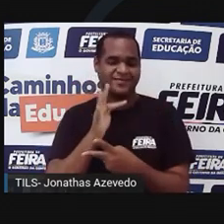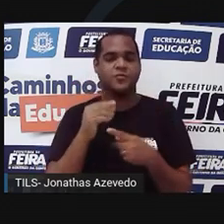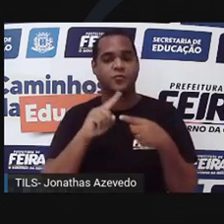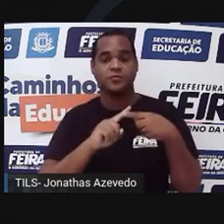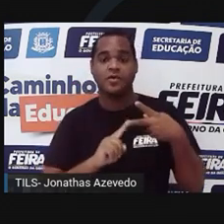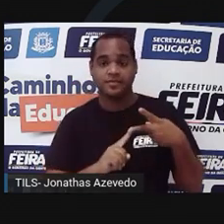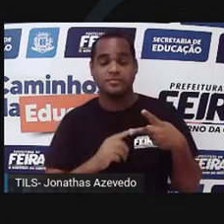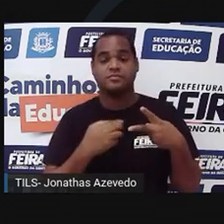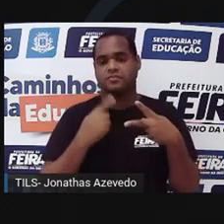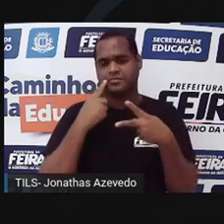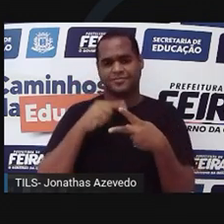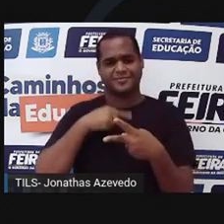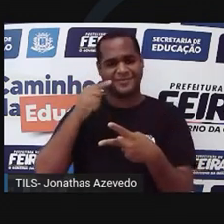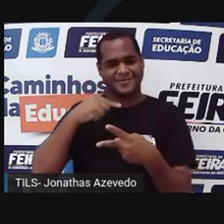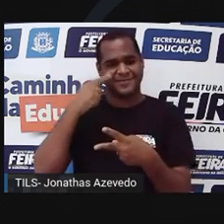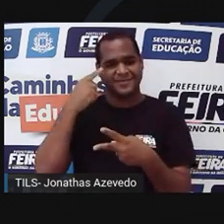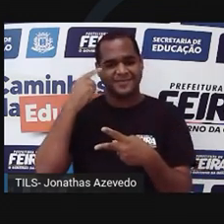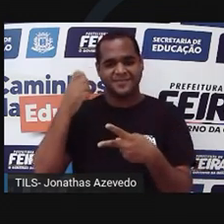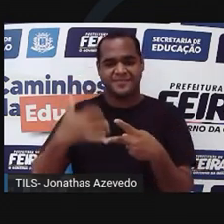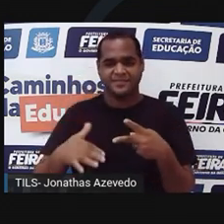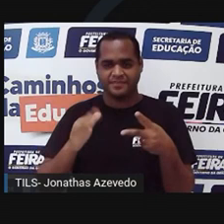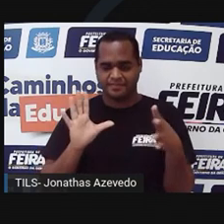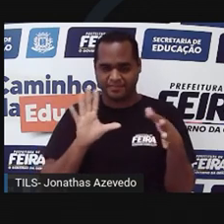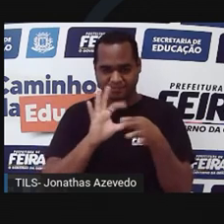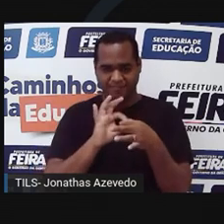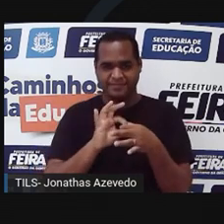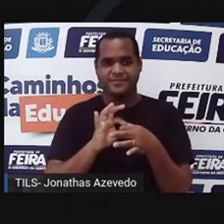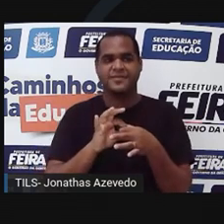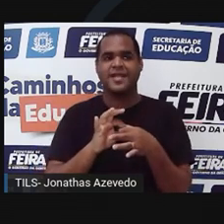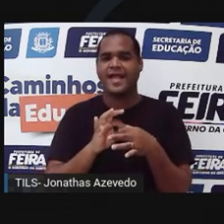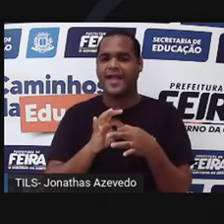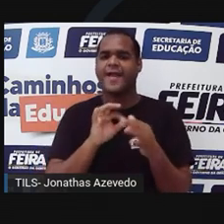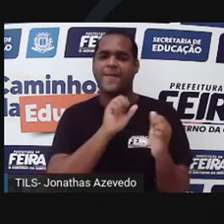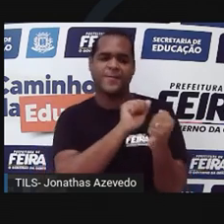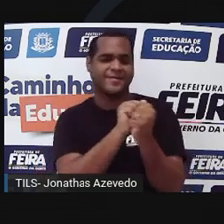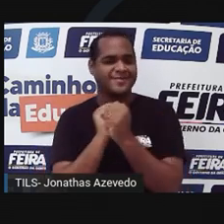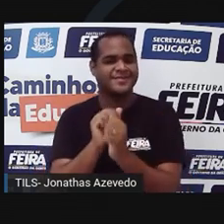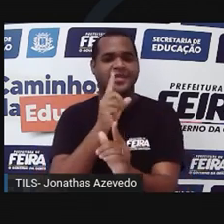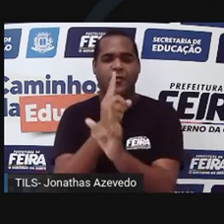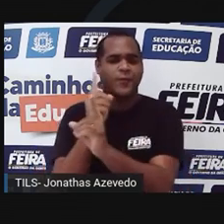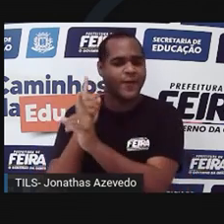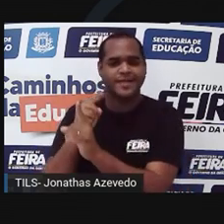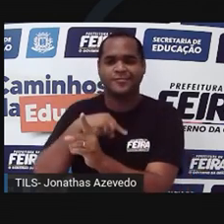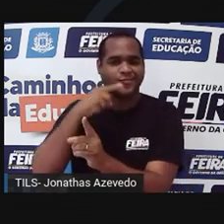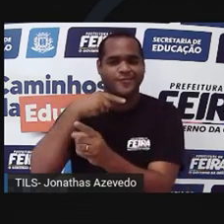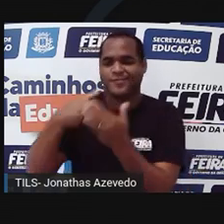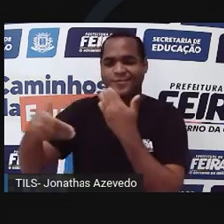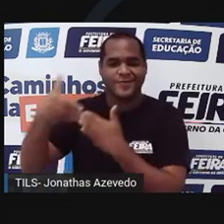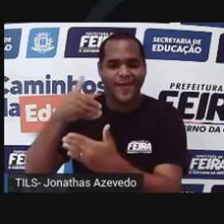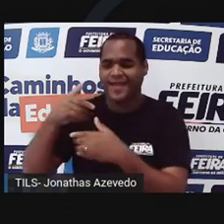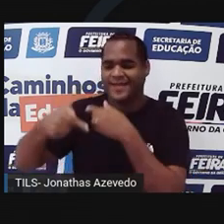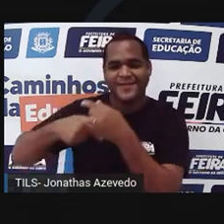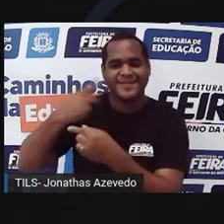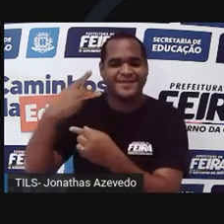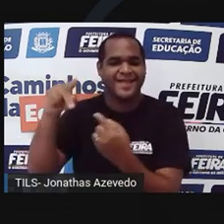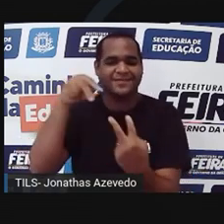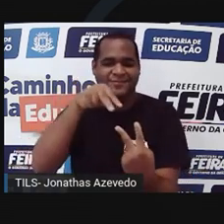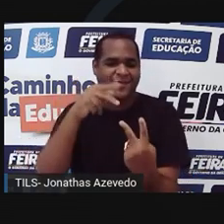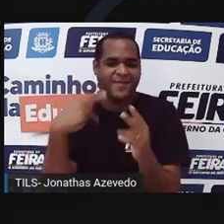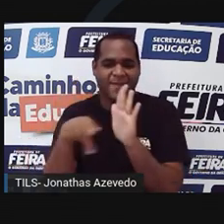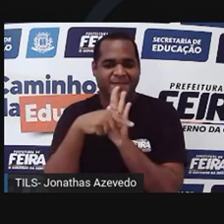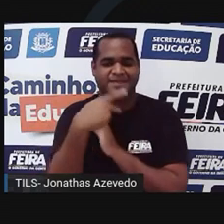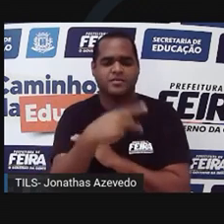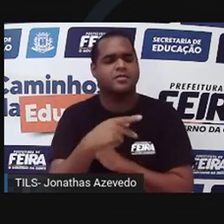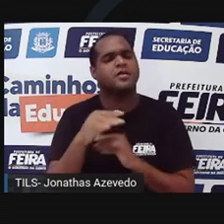Eles não conseguem chegar um no outro para se encontrar e trocar esses gametas que eles possuem. Ao